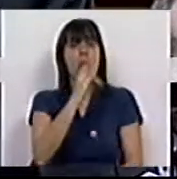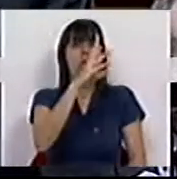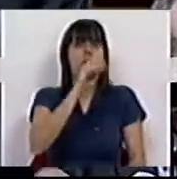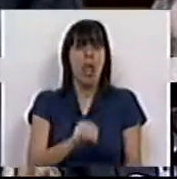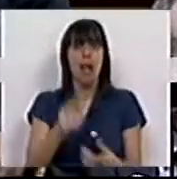IRS a quem trabalha.